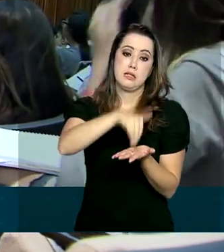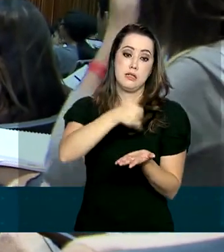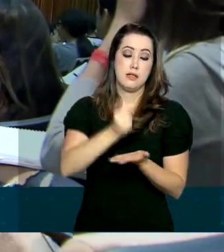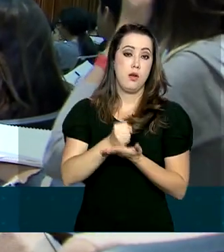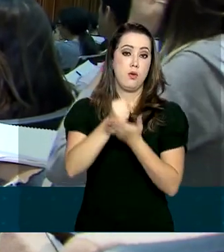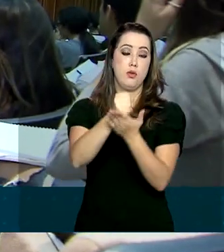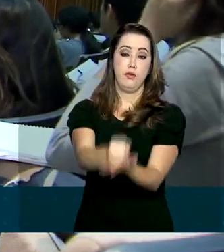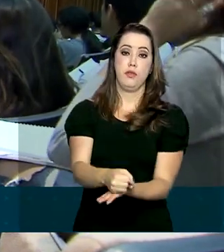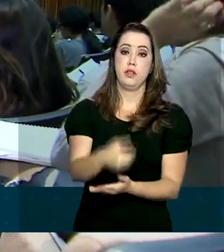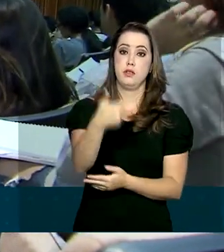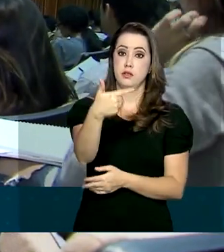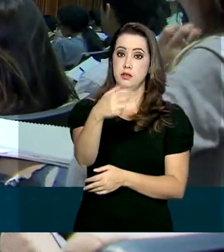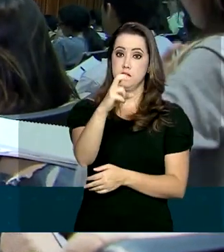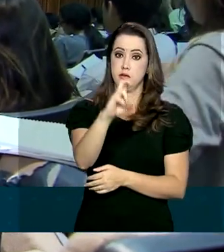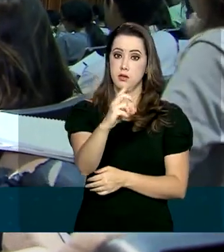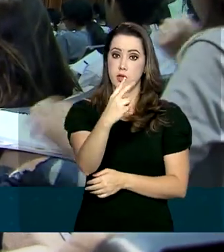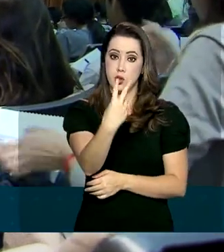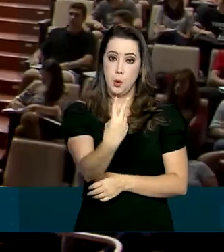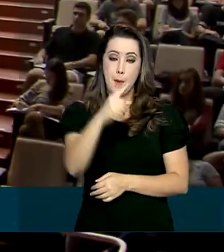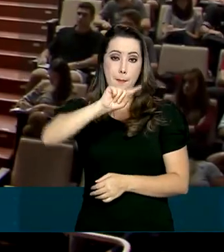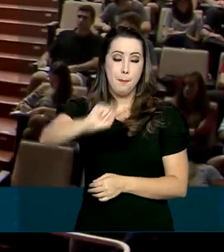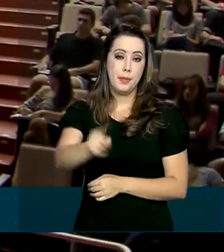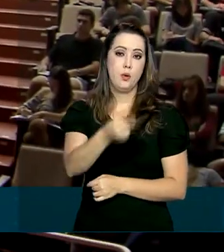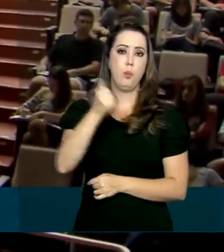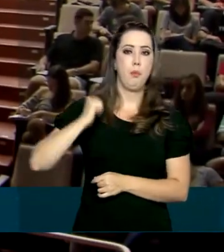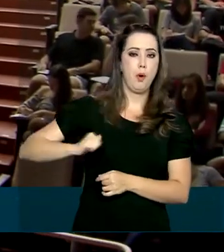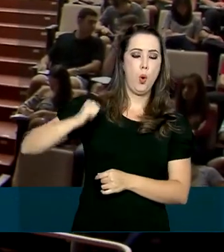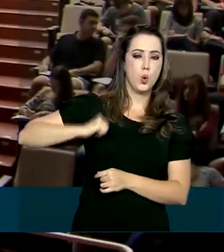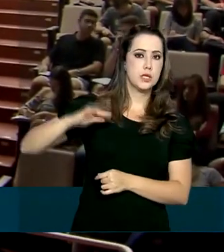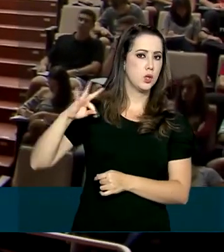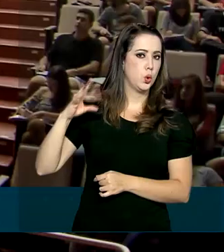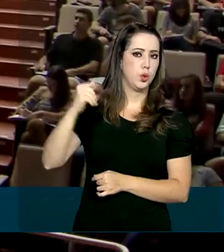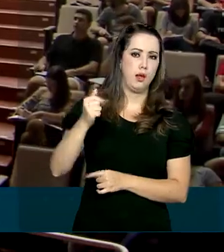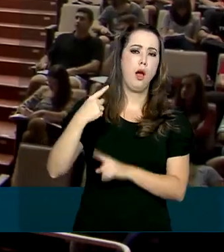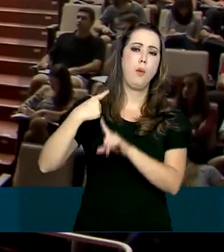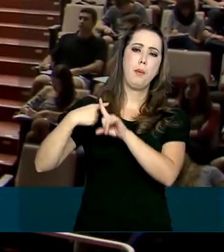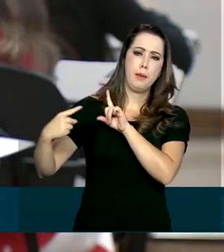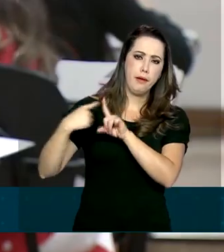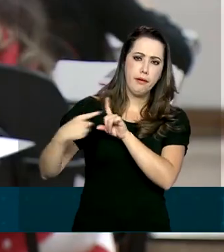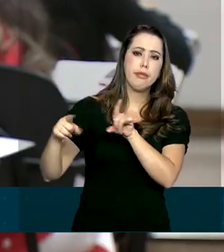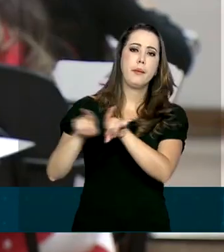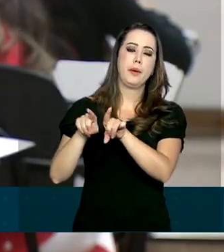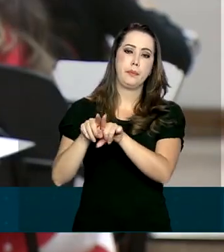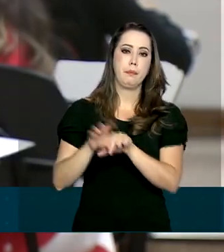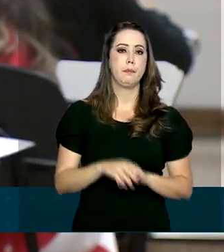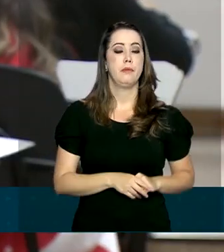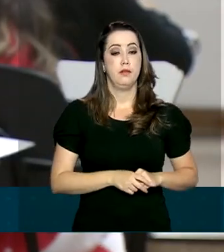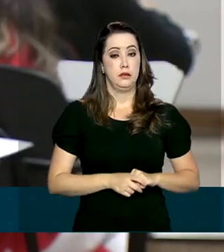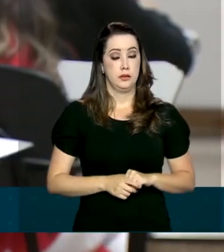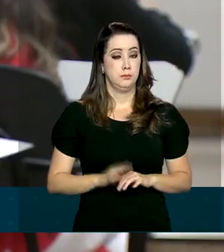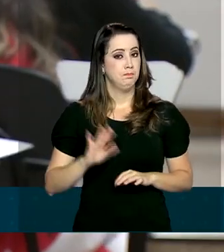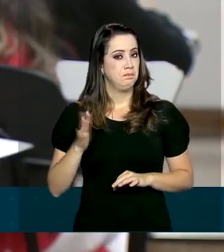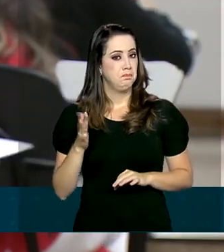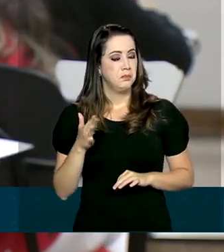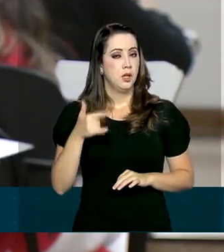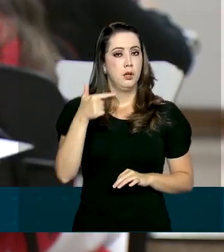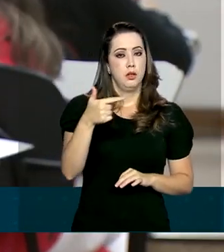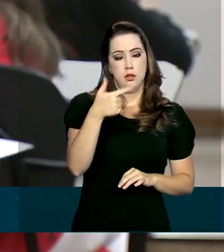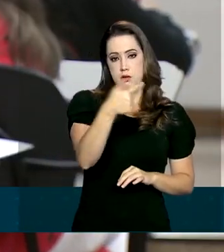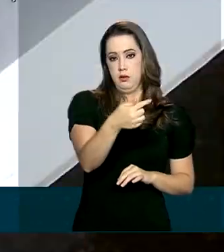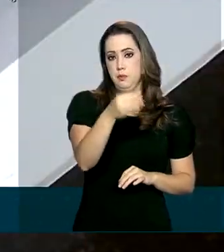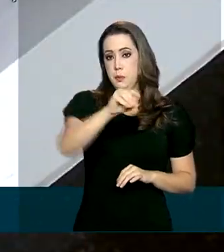252 mil bolsas de estudos integrais e parciais. Cerca de 270 mil